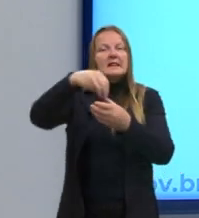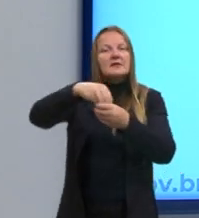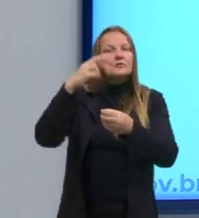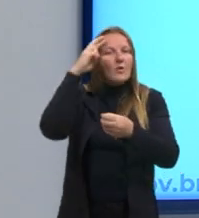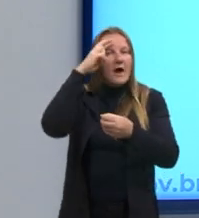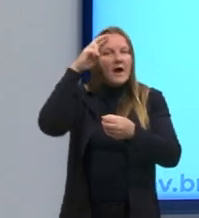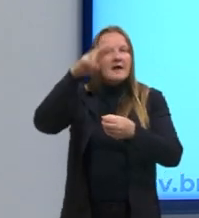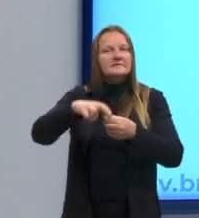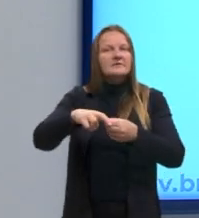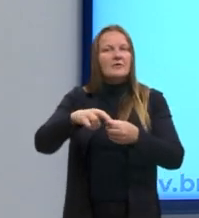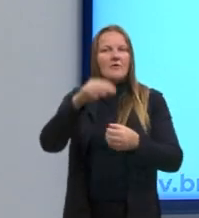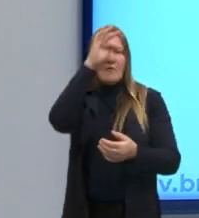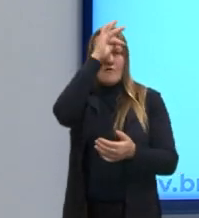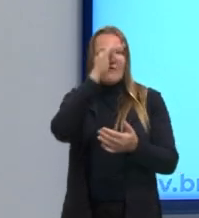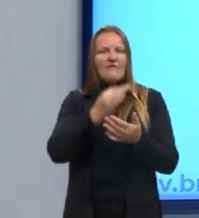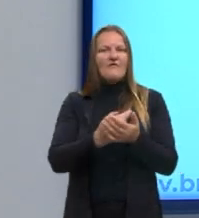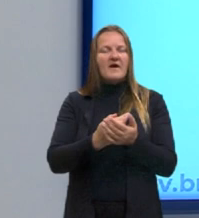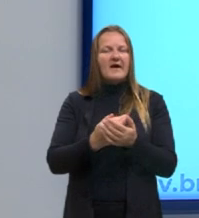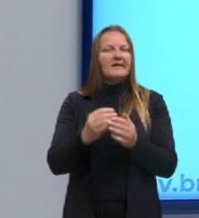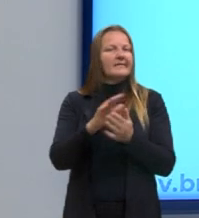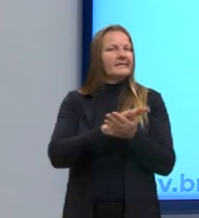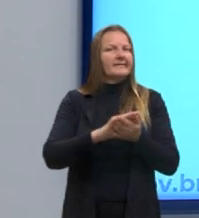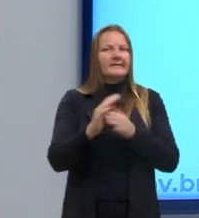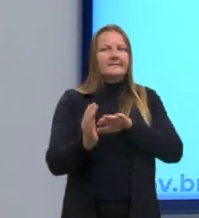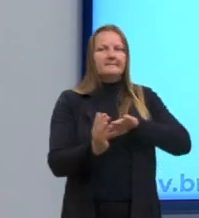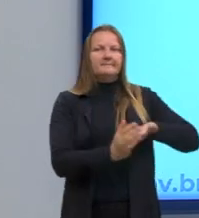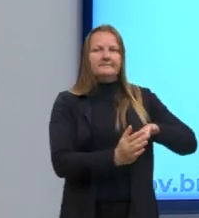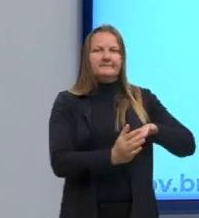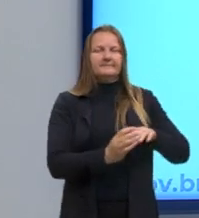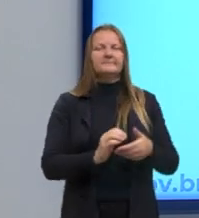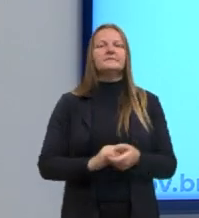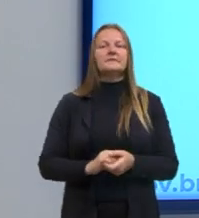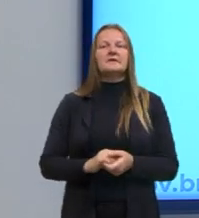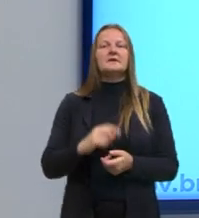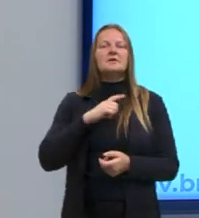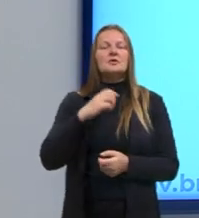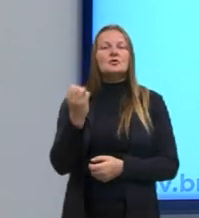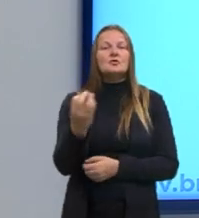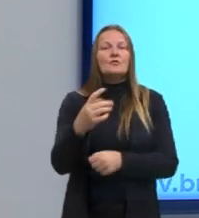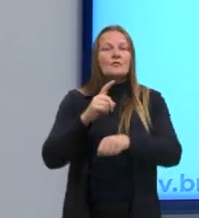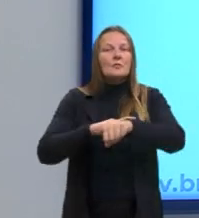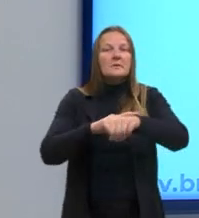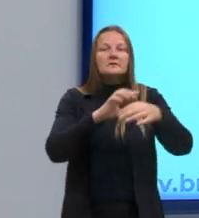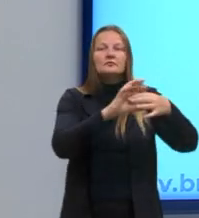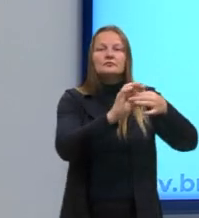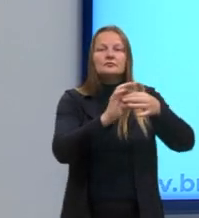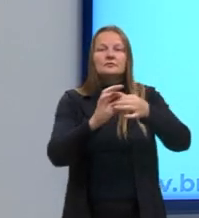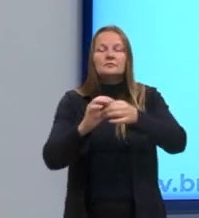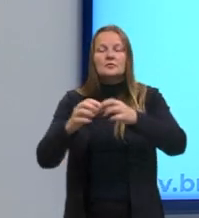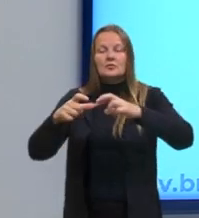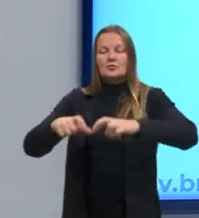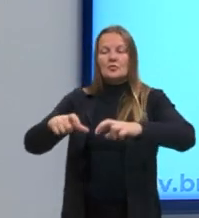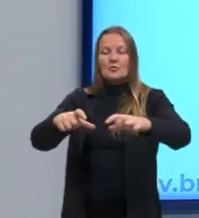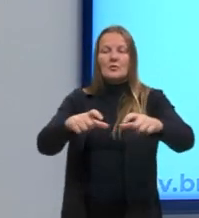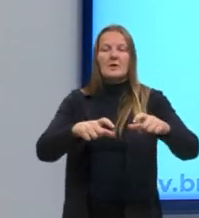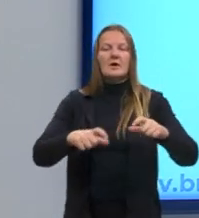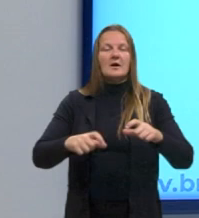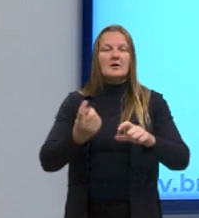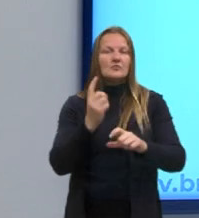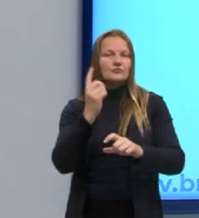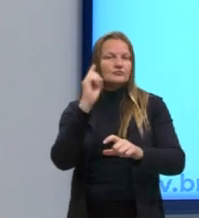esquece essas questões da escolástica. Novos tempos, tempos e espaços são diferentes.